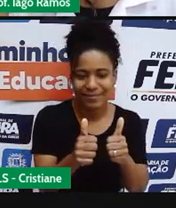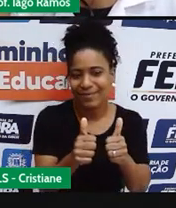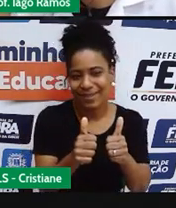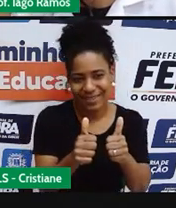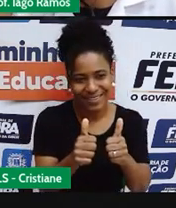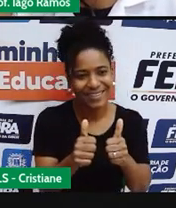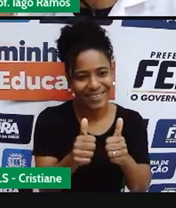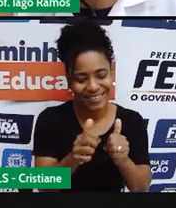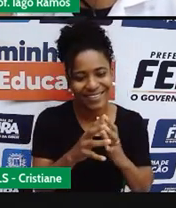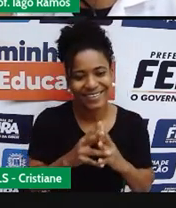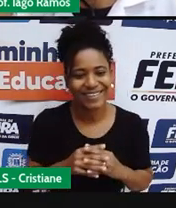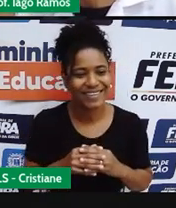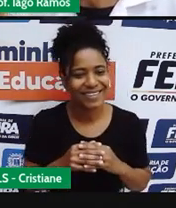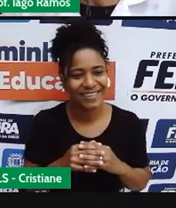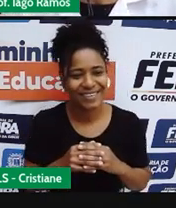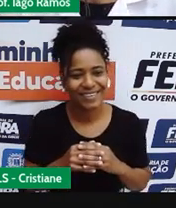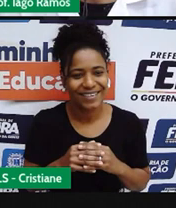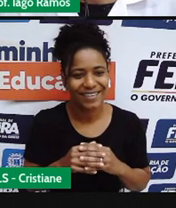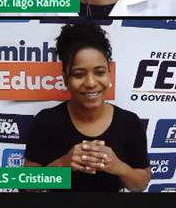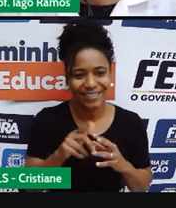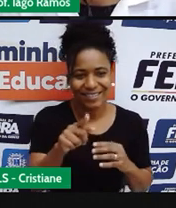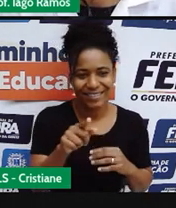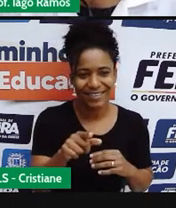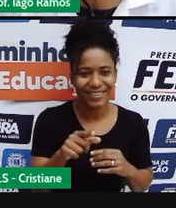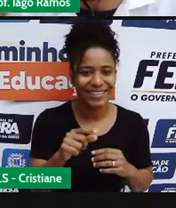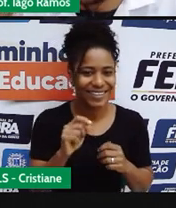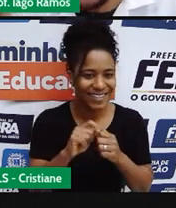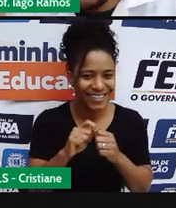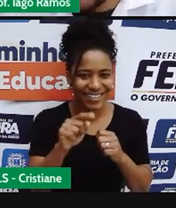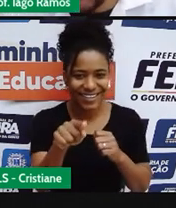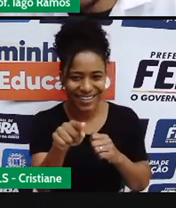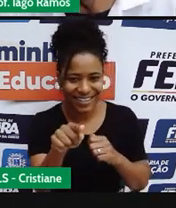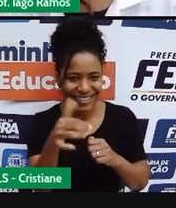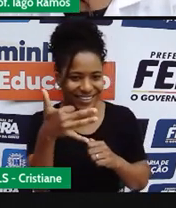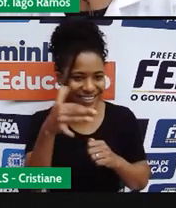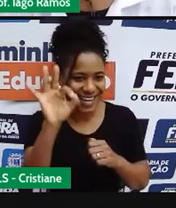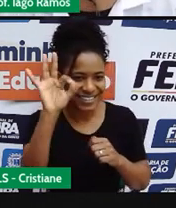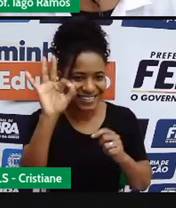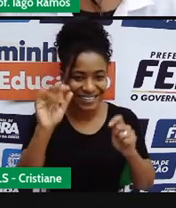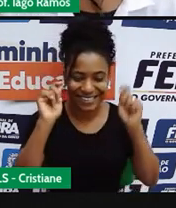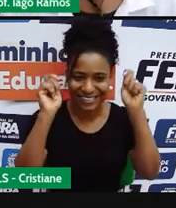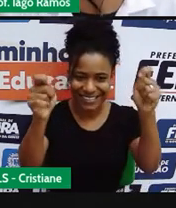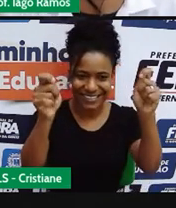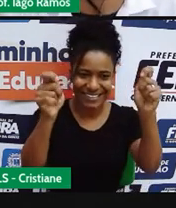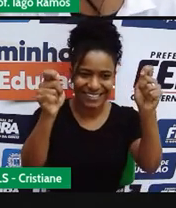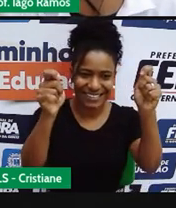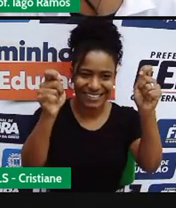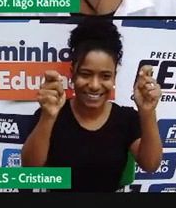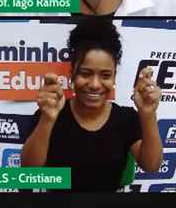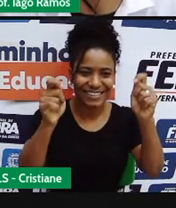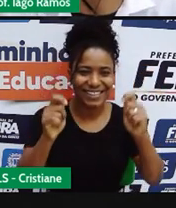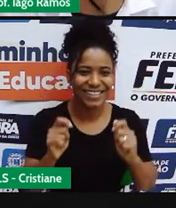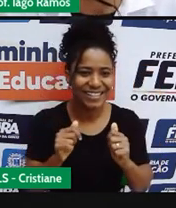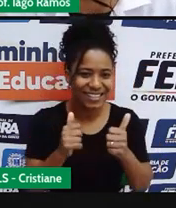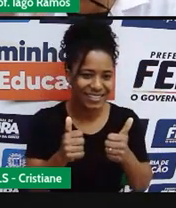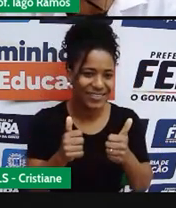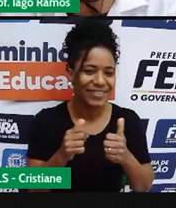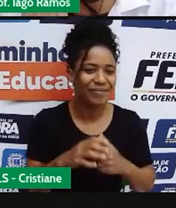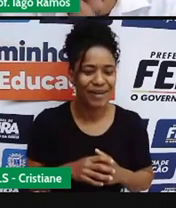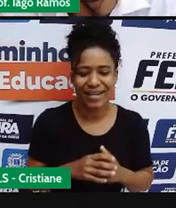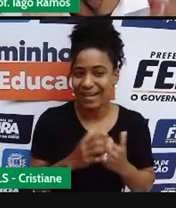a versão animada do professor Iago, nota 10, tá bom? Mas,